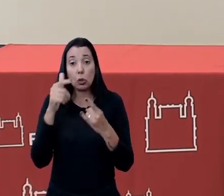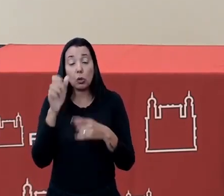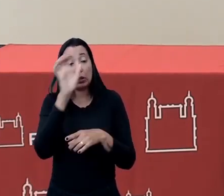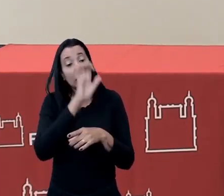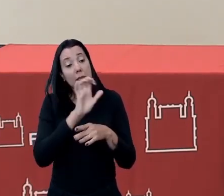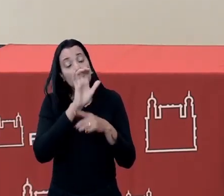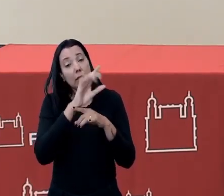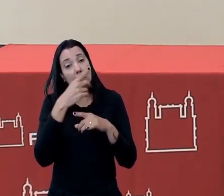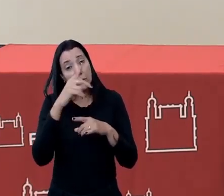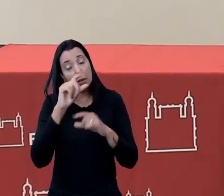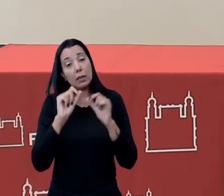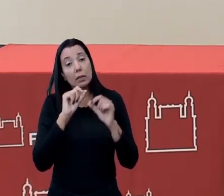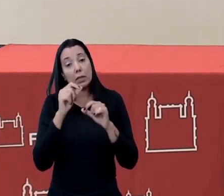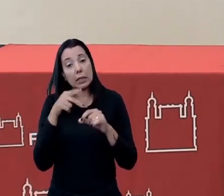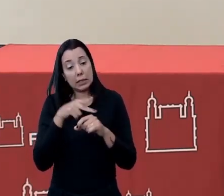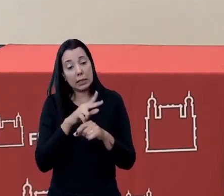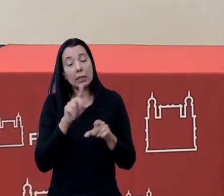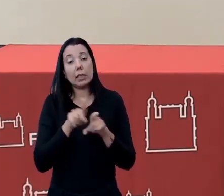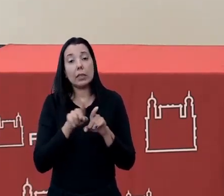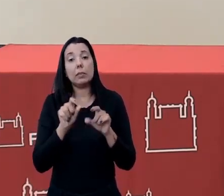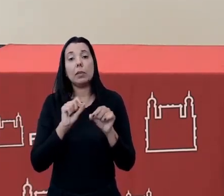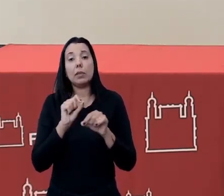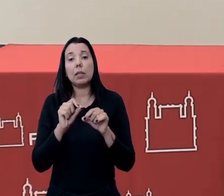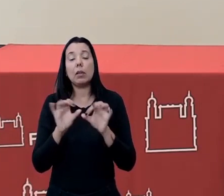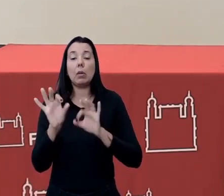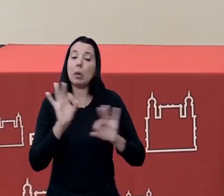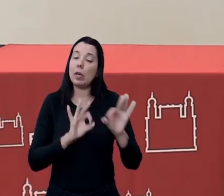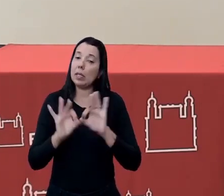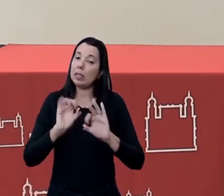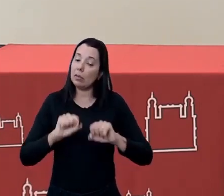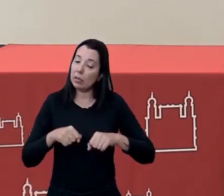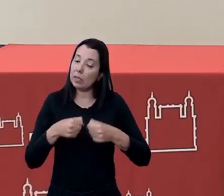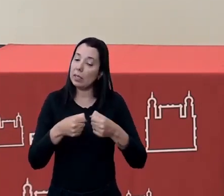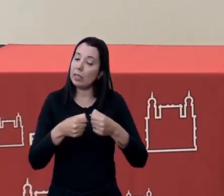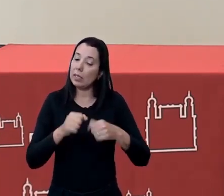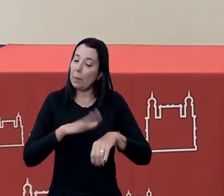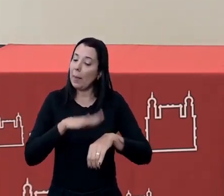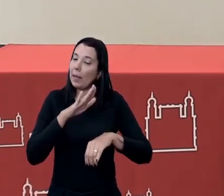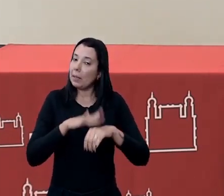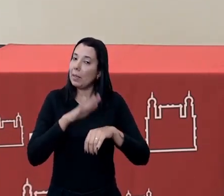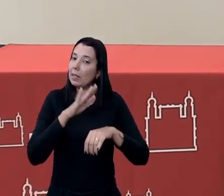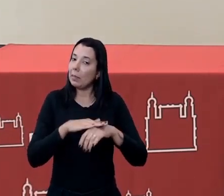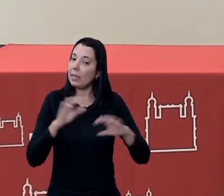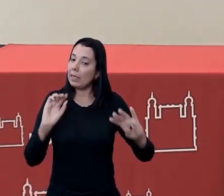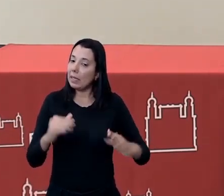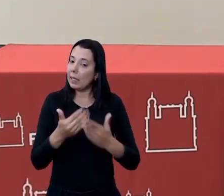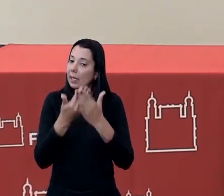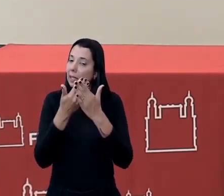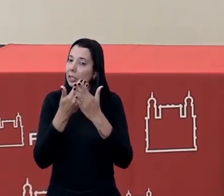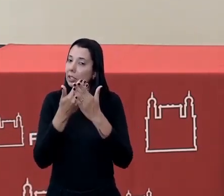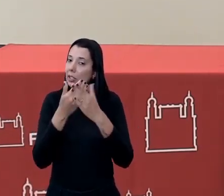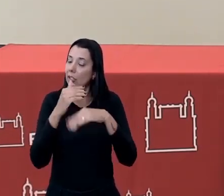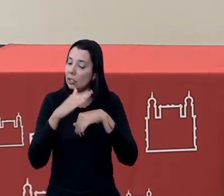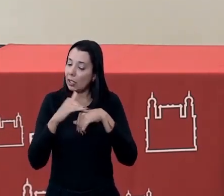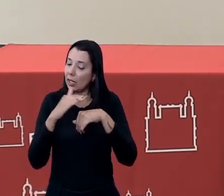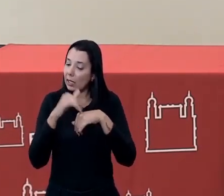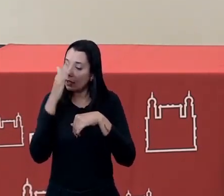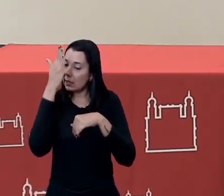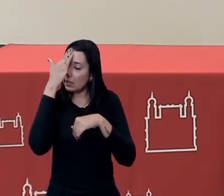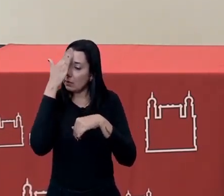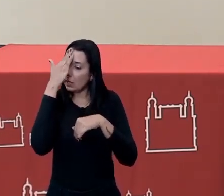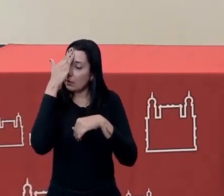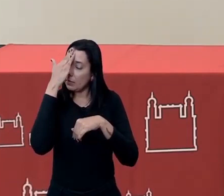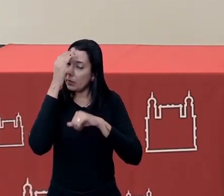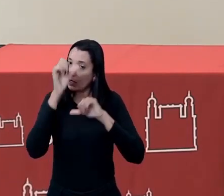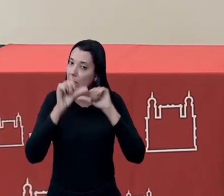para que a gente siga também construindo e fortalecendo cada vez mais essa rede de afetos de saberes